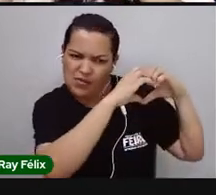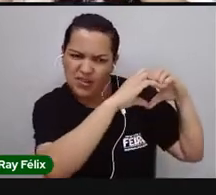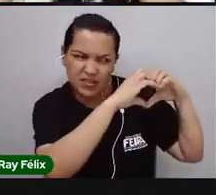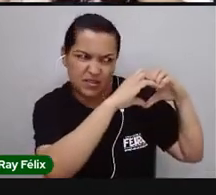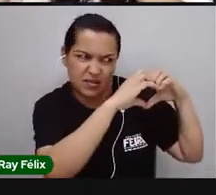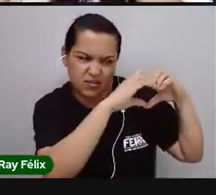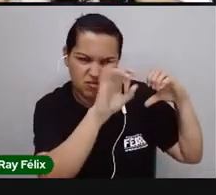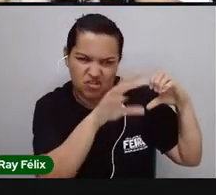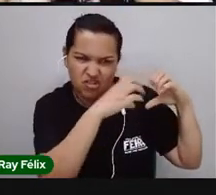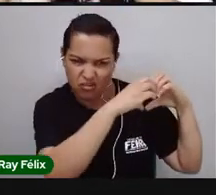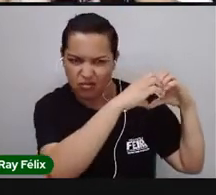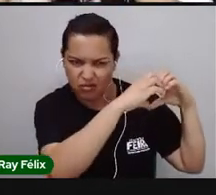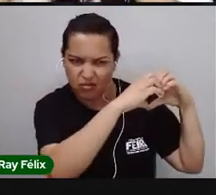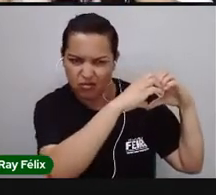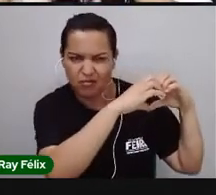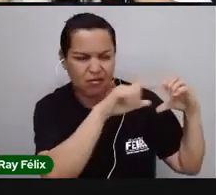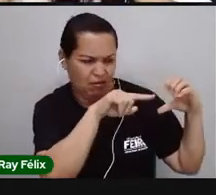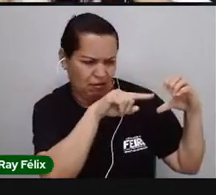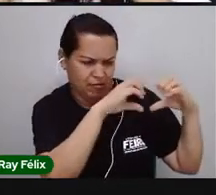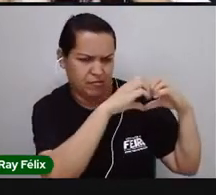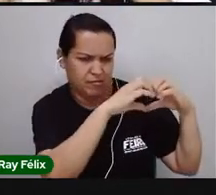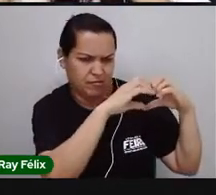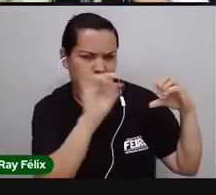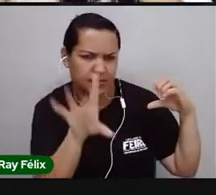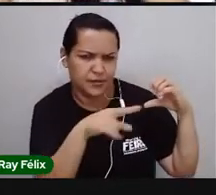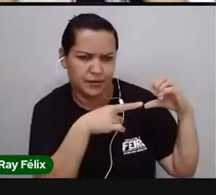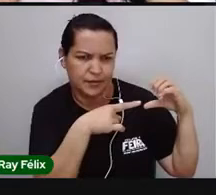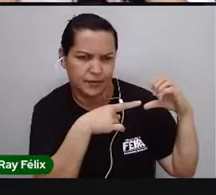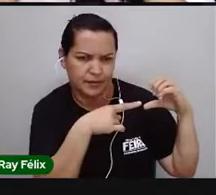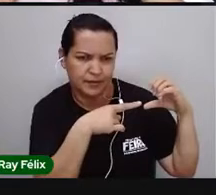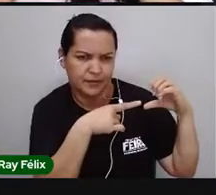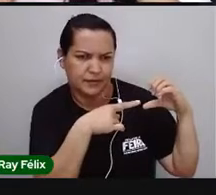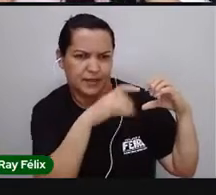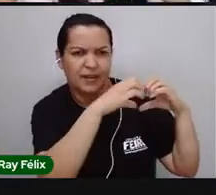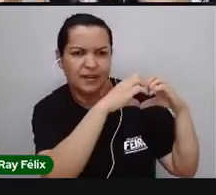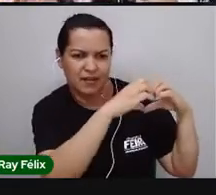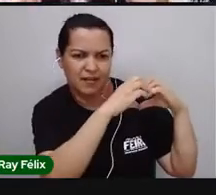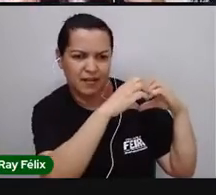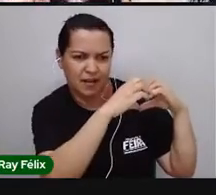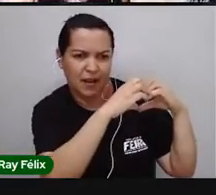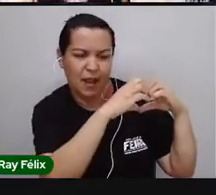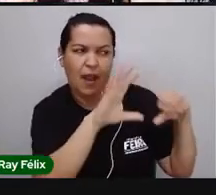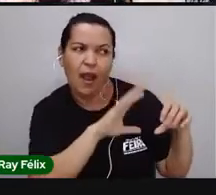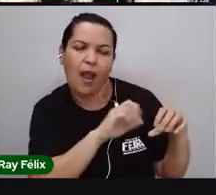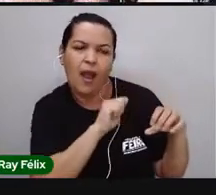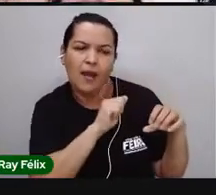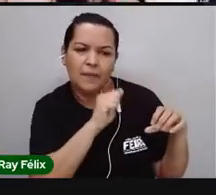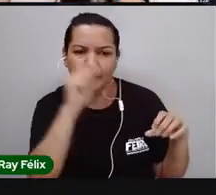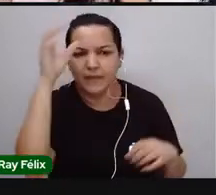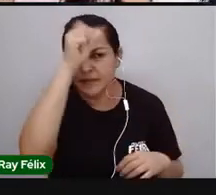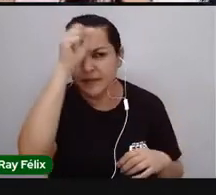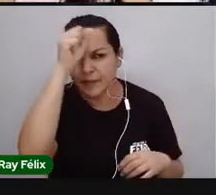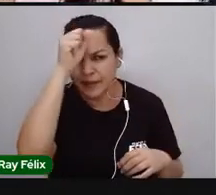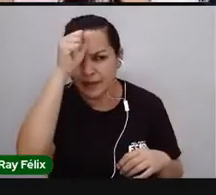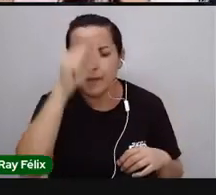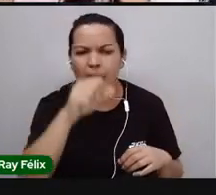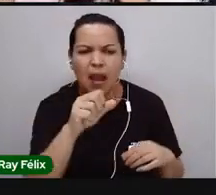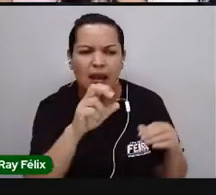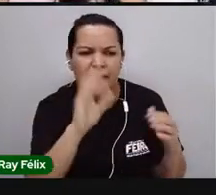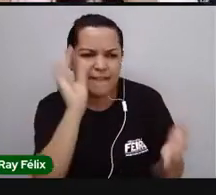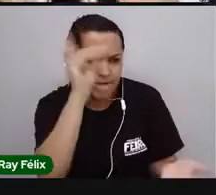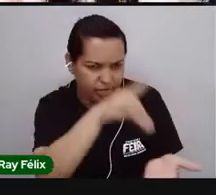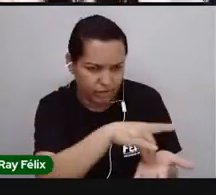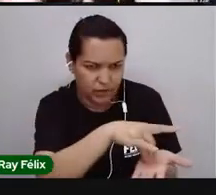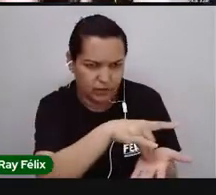Só quando a gente vai dizer que ama alguém, que gosta muito, né? Que tá amando essa aula. Mas o coração de verdade, ele tem esse formato?